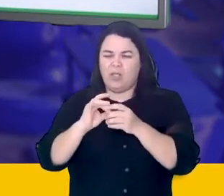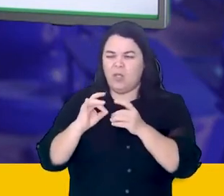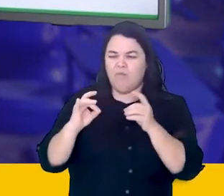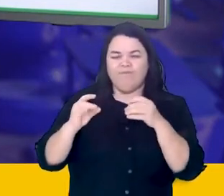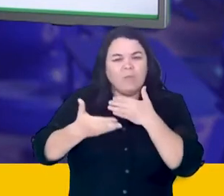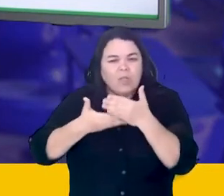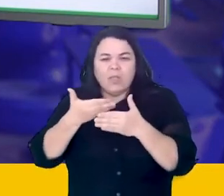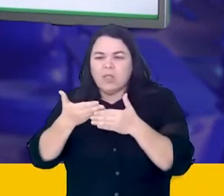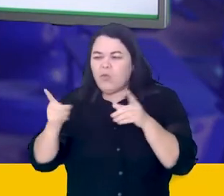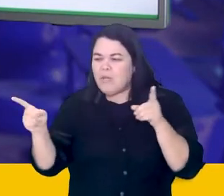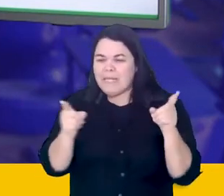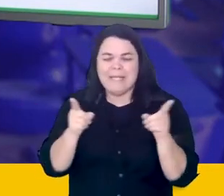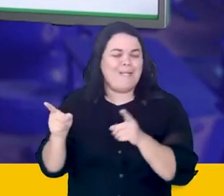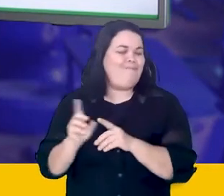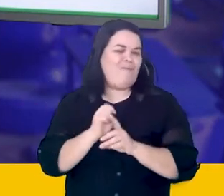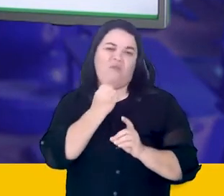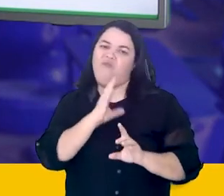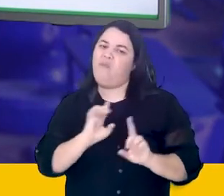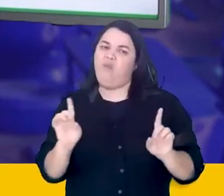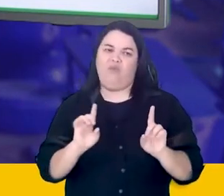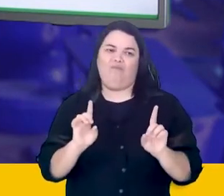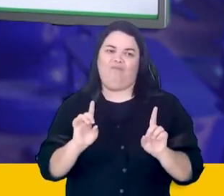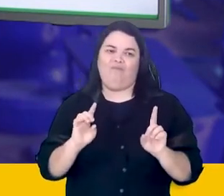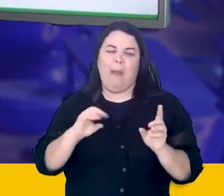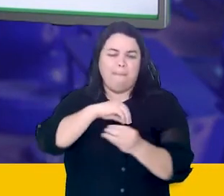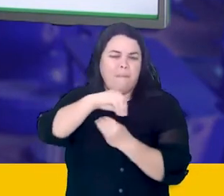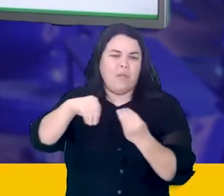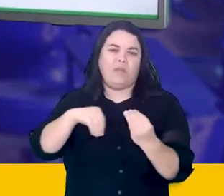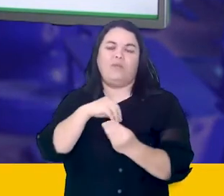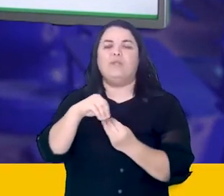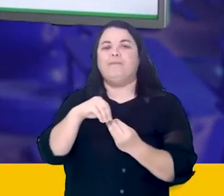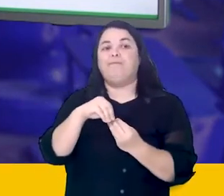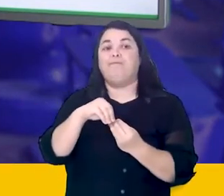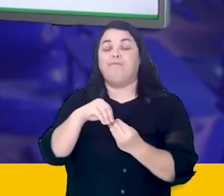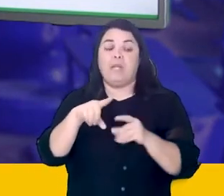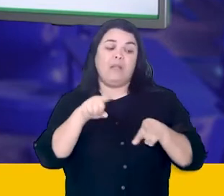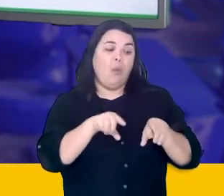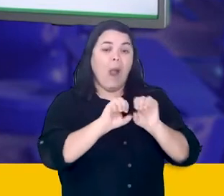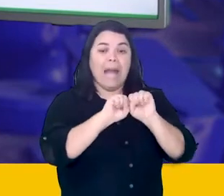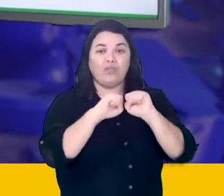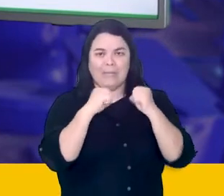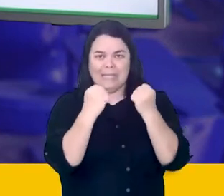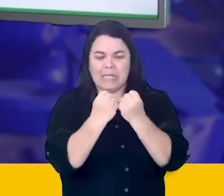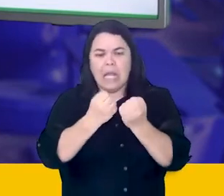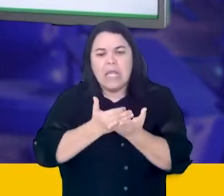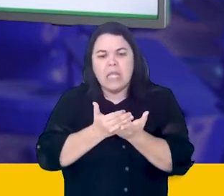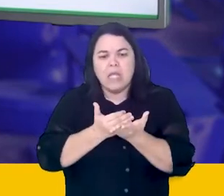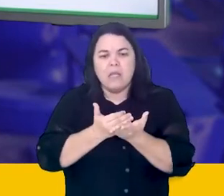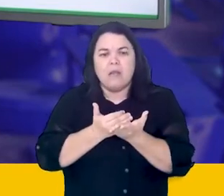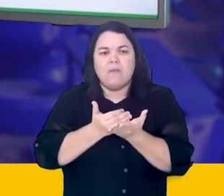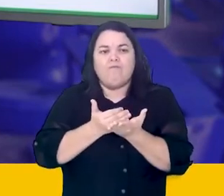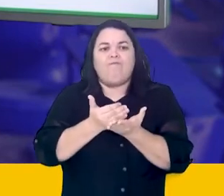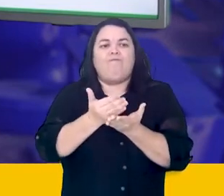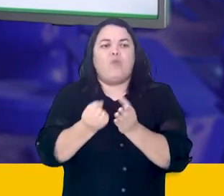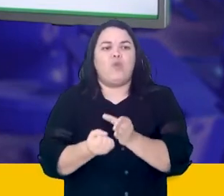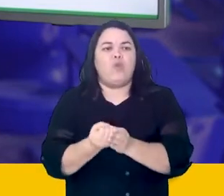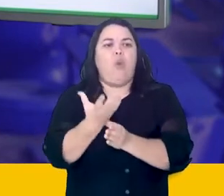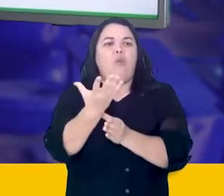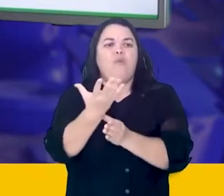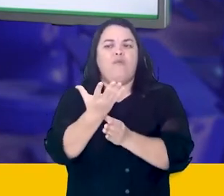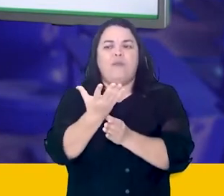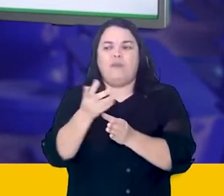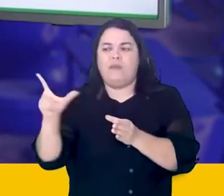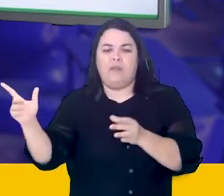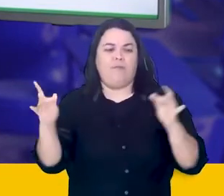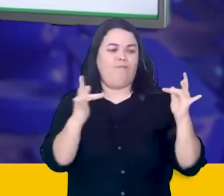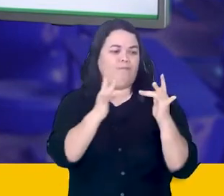E, ao mesmo tempo, entender também que as sociedades que vão nascendo a partir destes contatos elas vão tendo